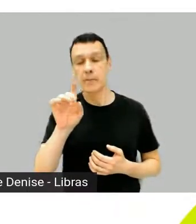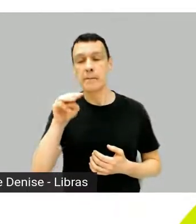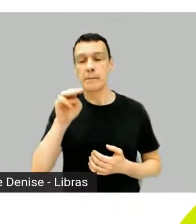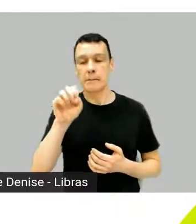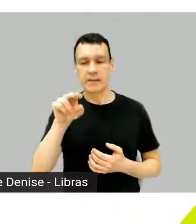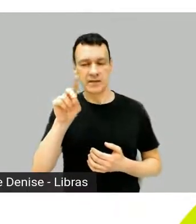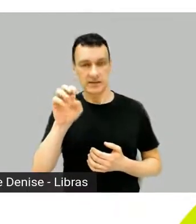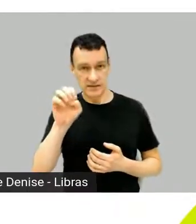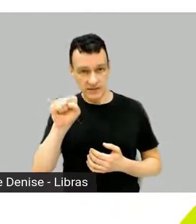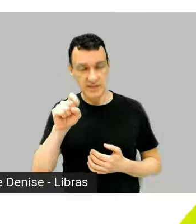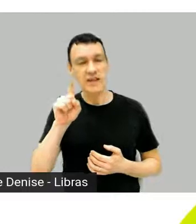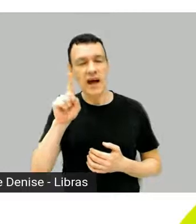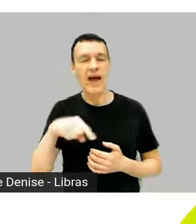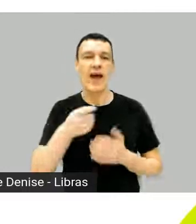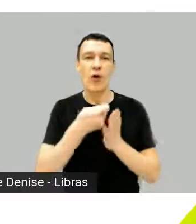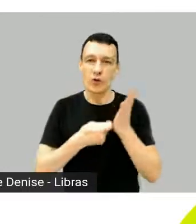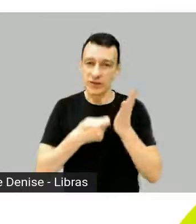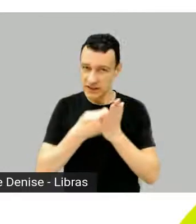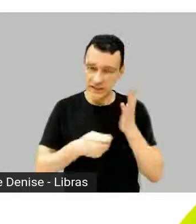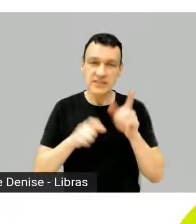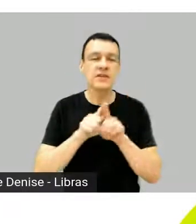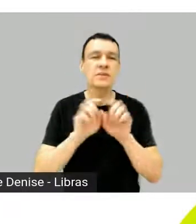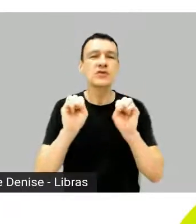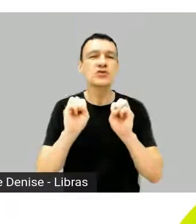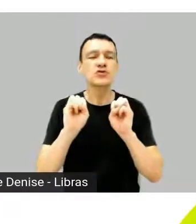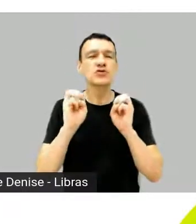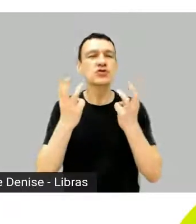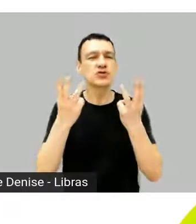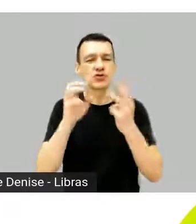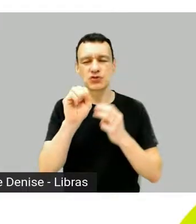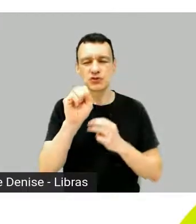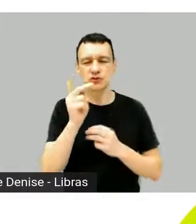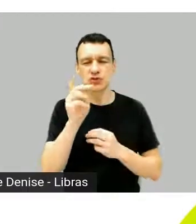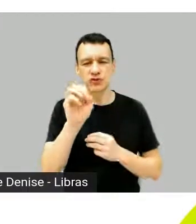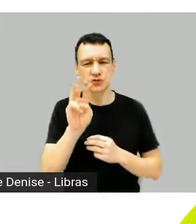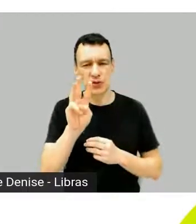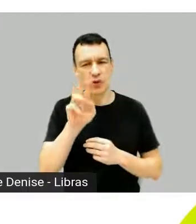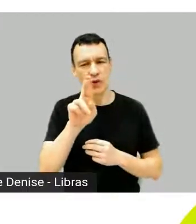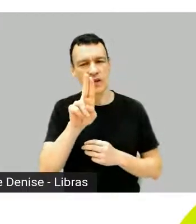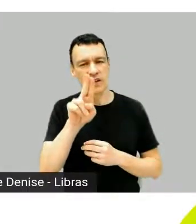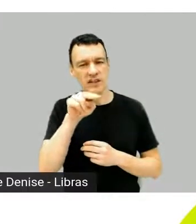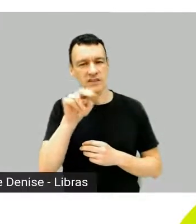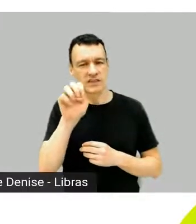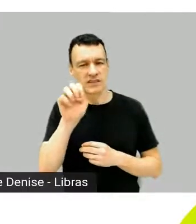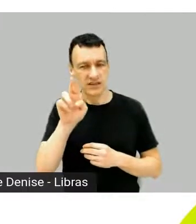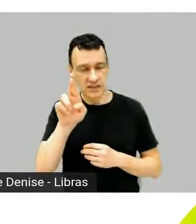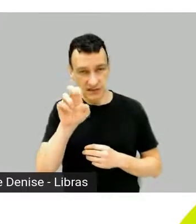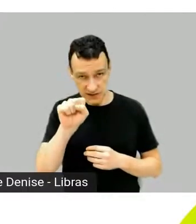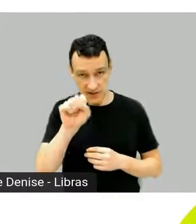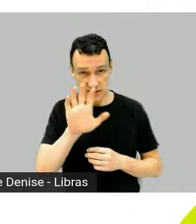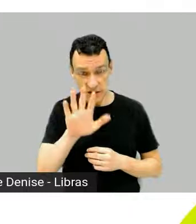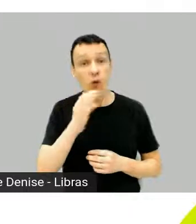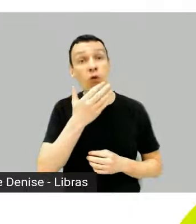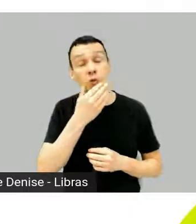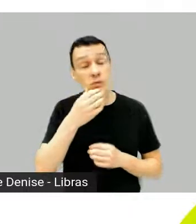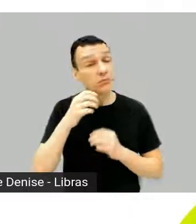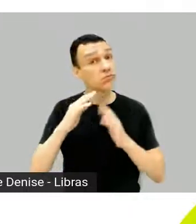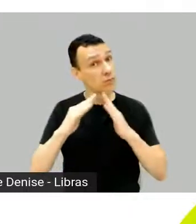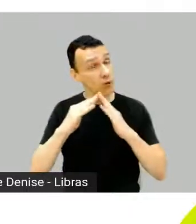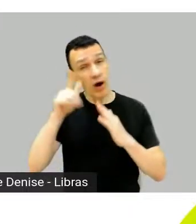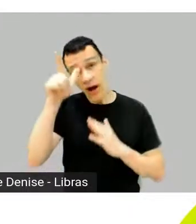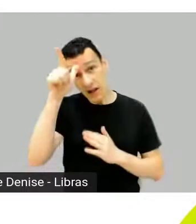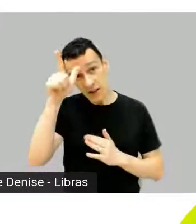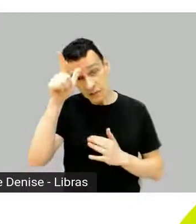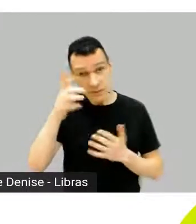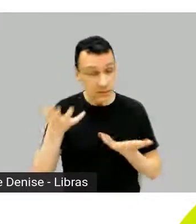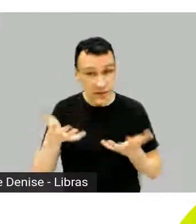showrunner. Olha, o Davi fez um esforço grande para estar aqui com a gente hoje, ele mora na Alemanha, então o fuso é bem diferente, são